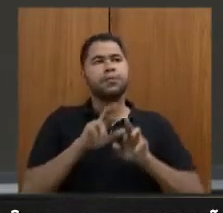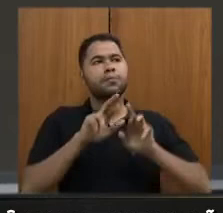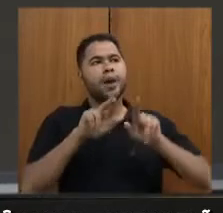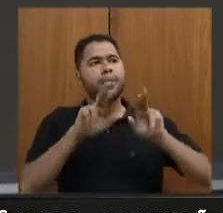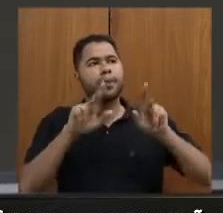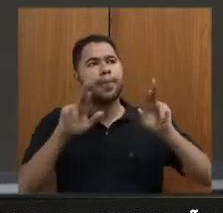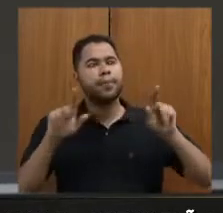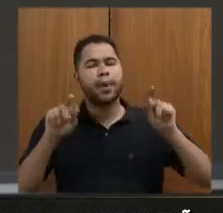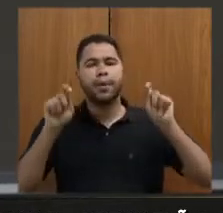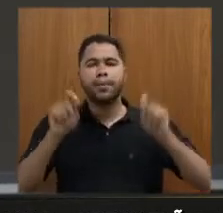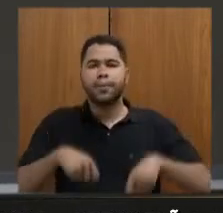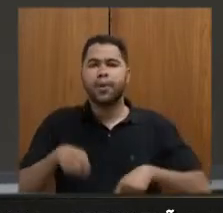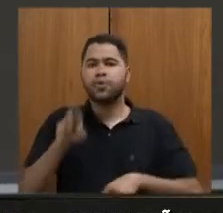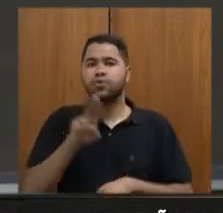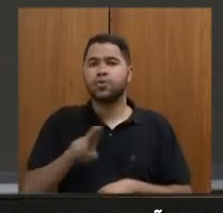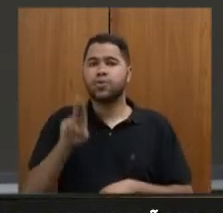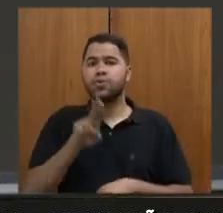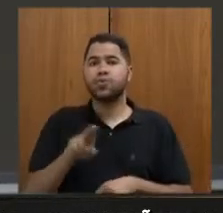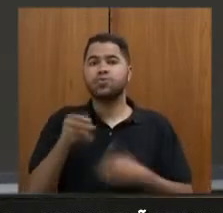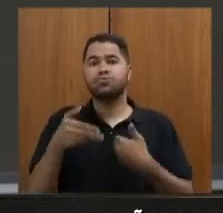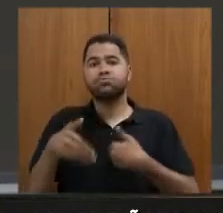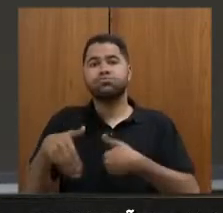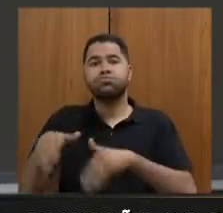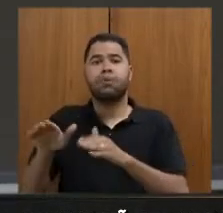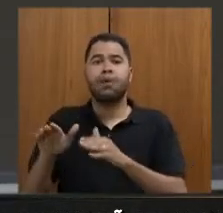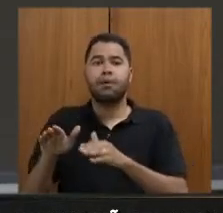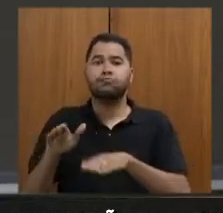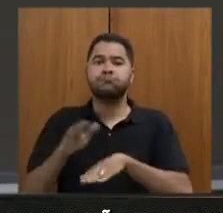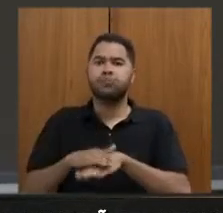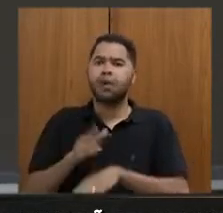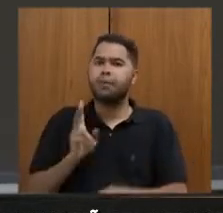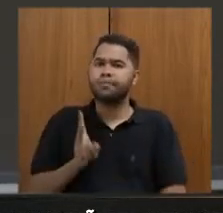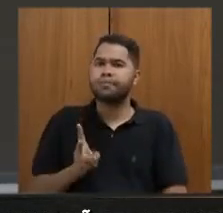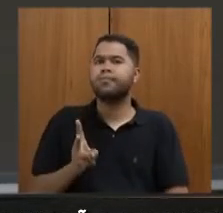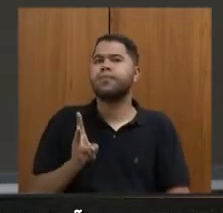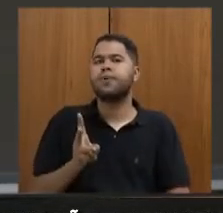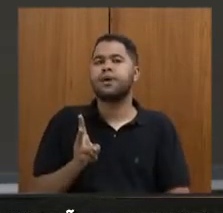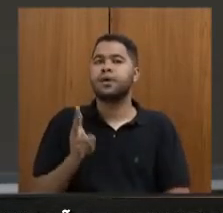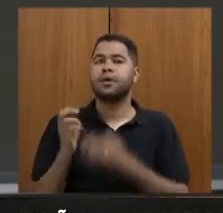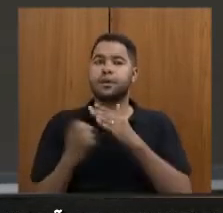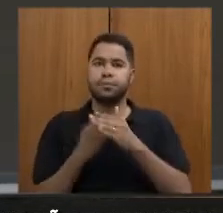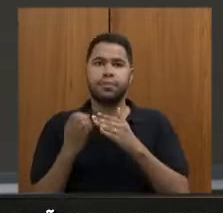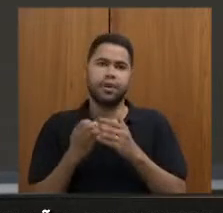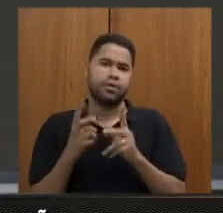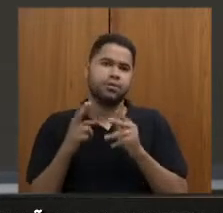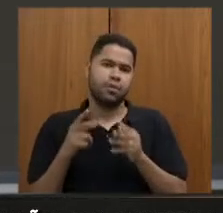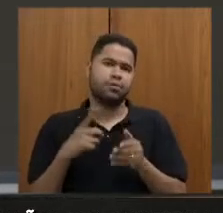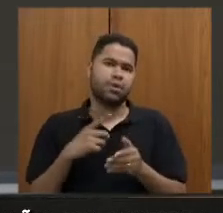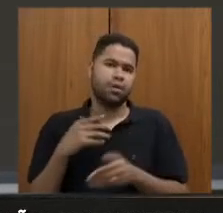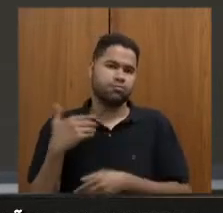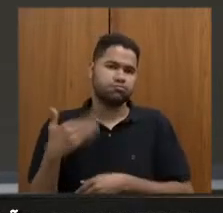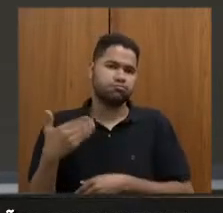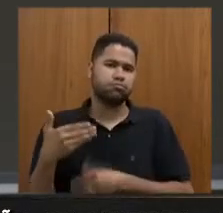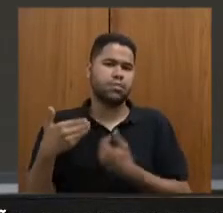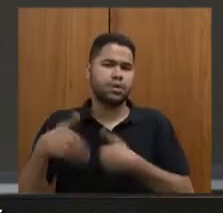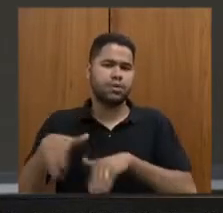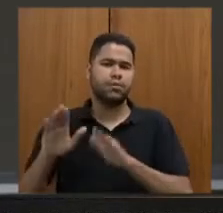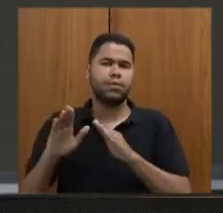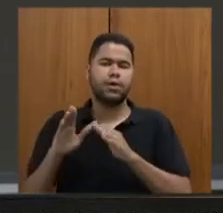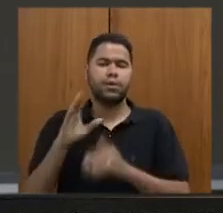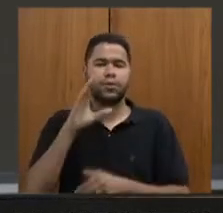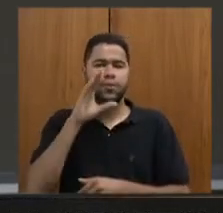possam fazer uso de transporte fretado, de fretamento contínuo, como as grandes empresas têm fretamento contínuo para levar seus funcionários,